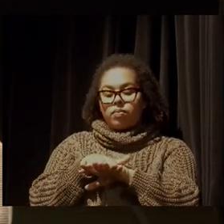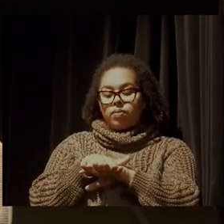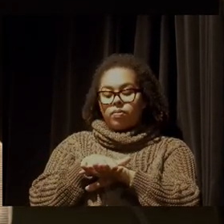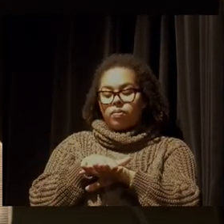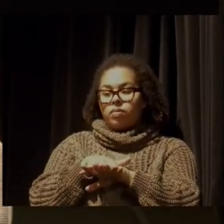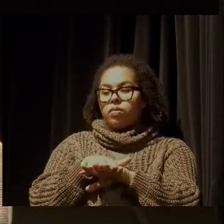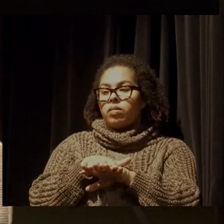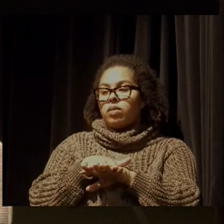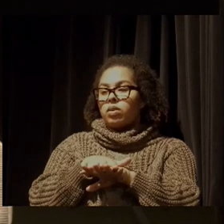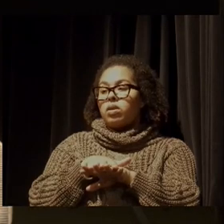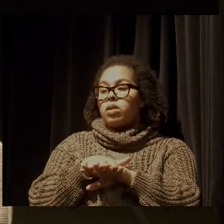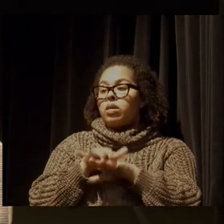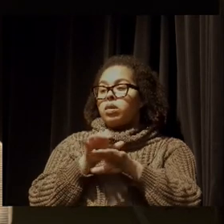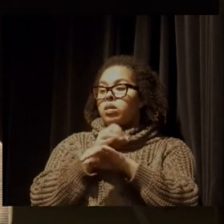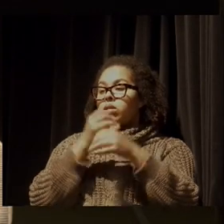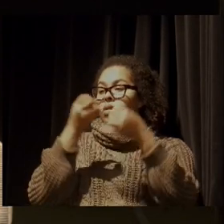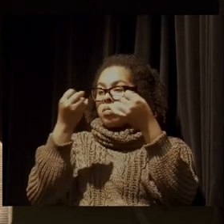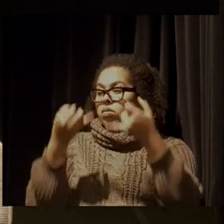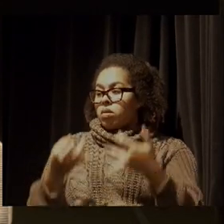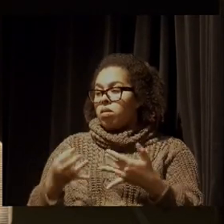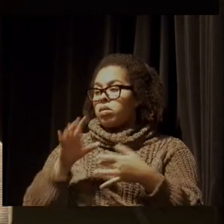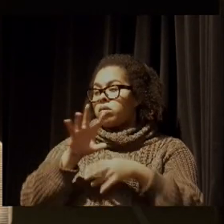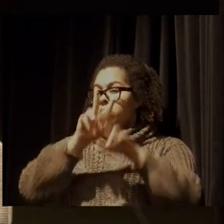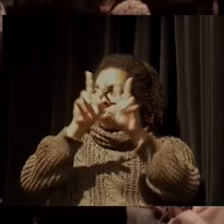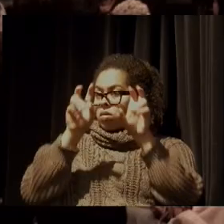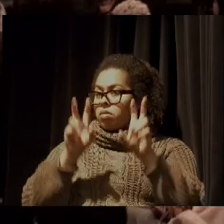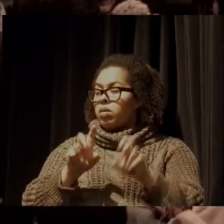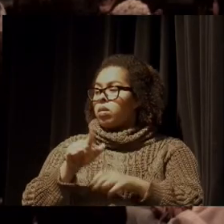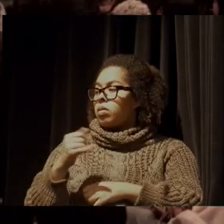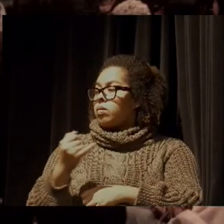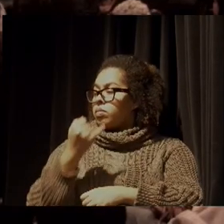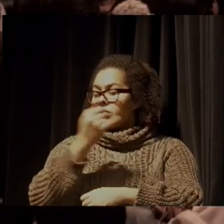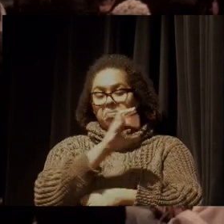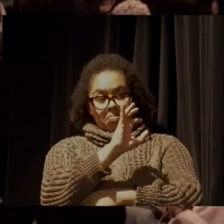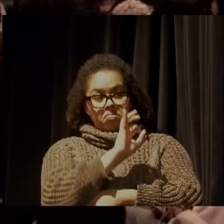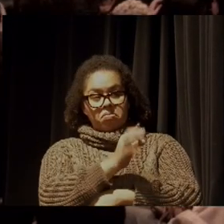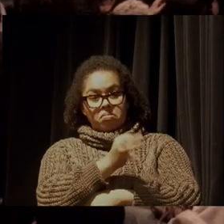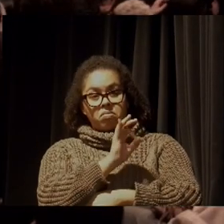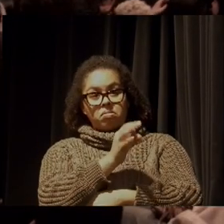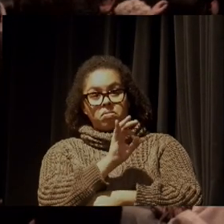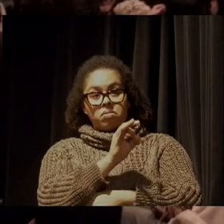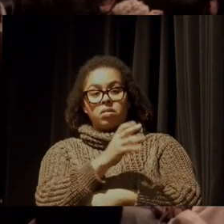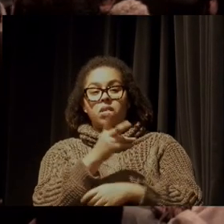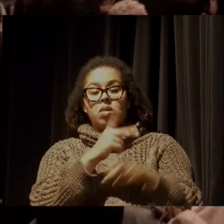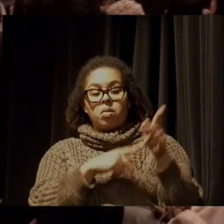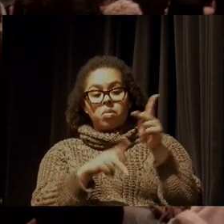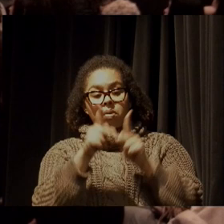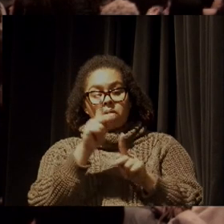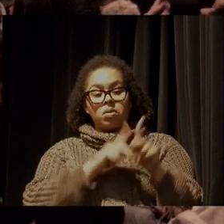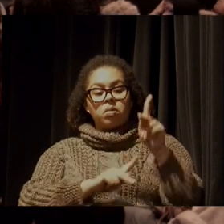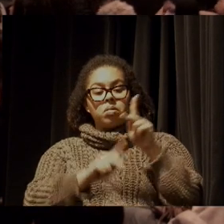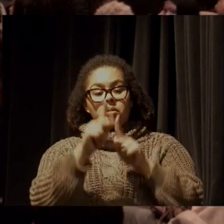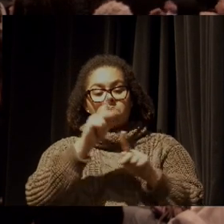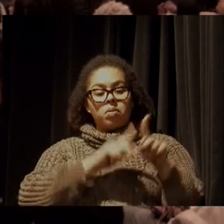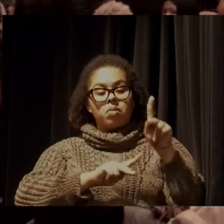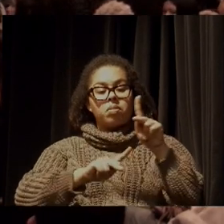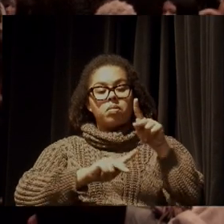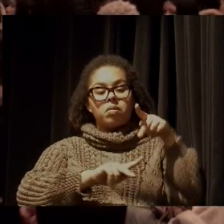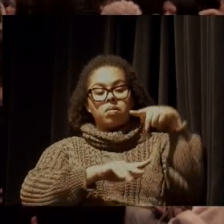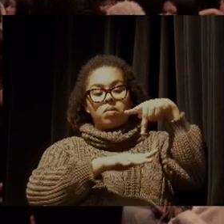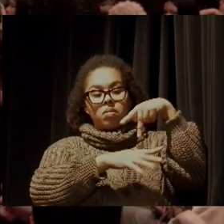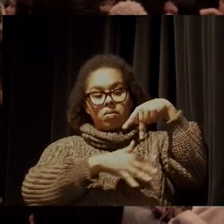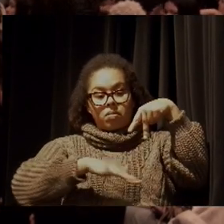e é disso que a gente também precisa falar. tem muitas populações mais vulneráveis às mudanças